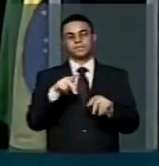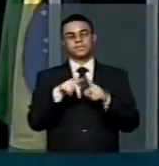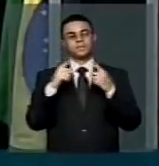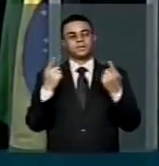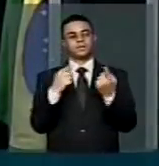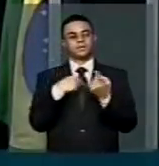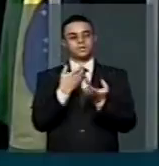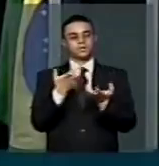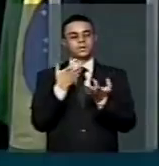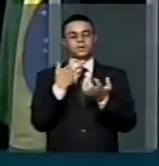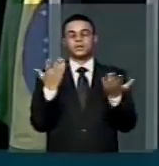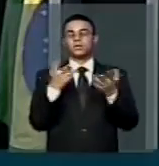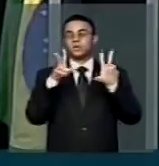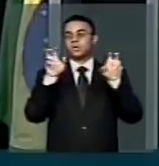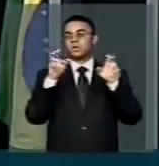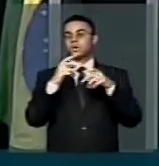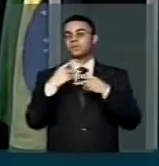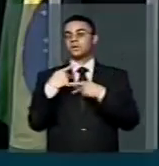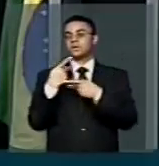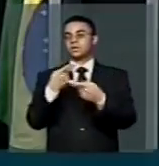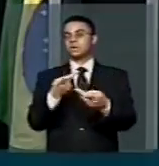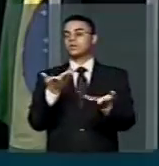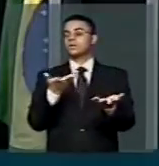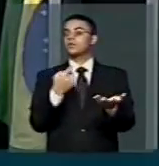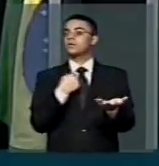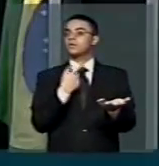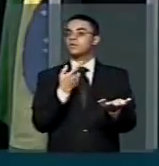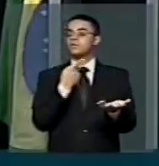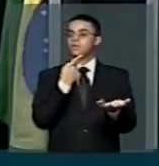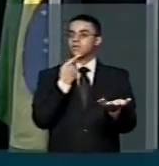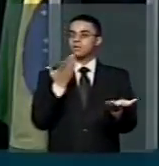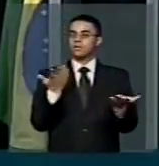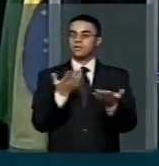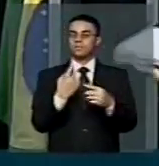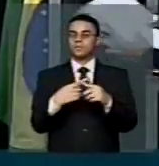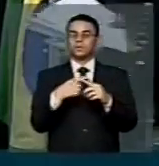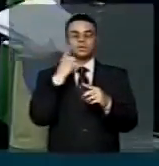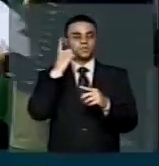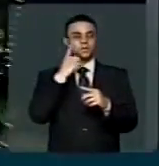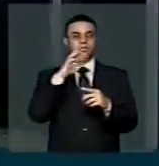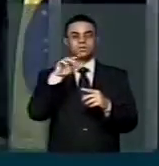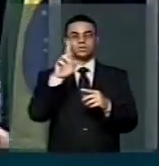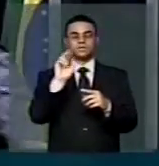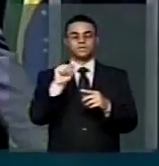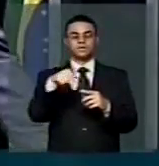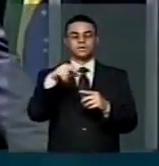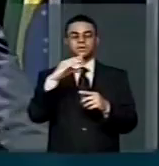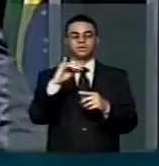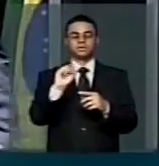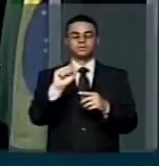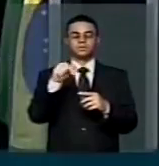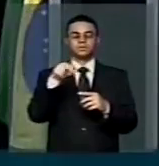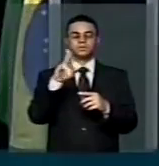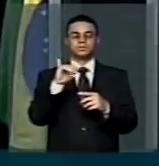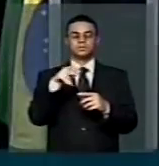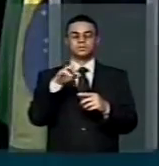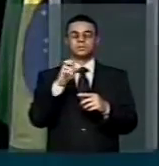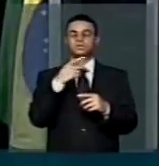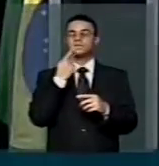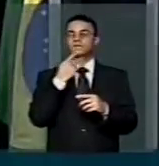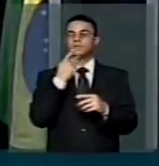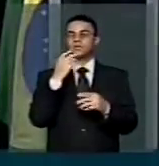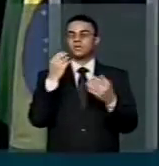eu vou ao assunto que me traz aqui. O deputado Francisquine tornou público uma correspondência de um